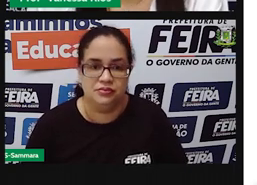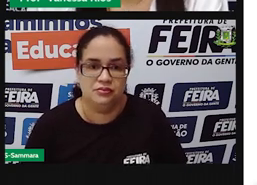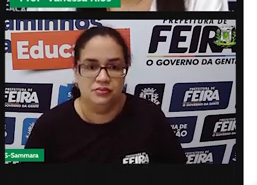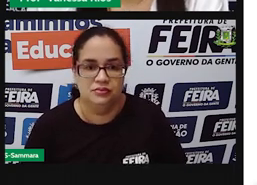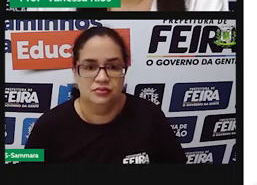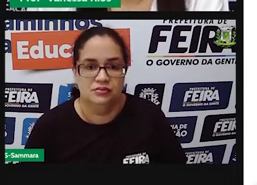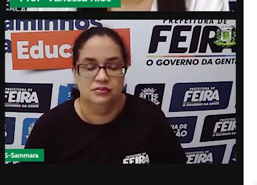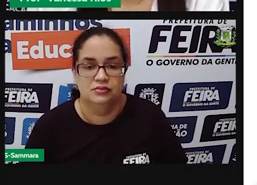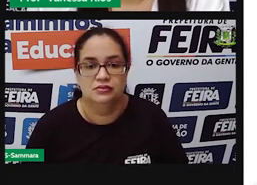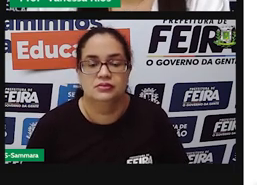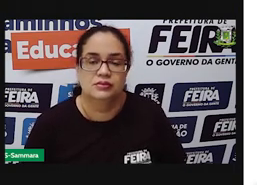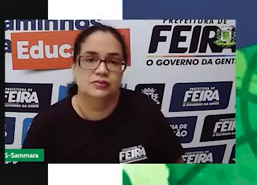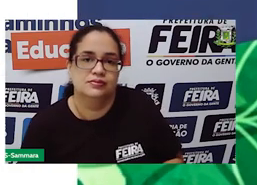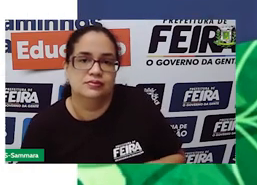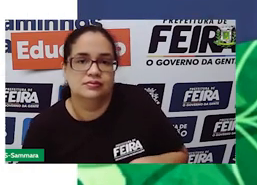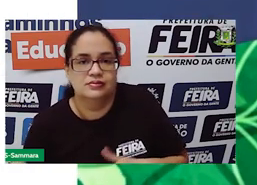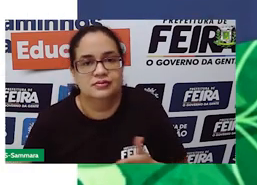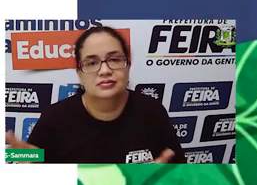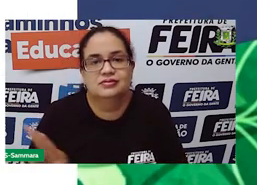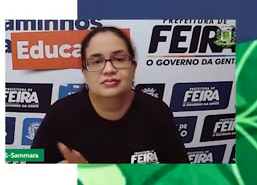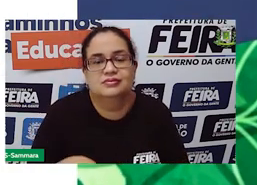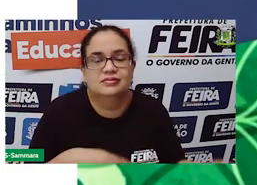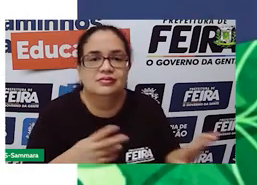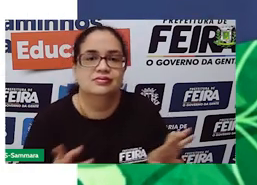Olha para